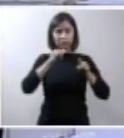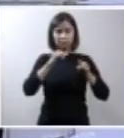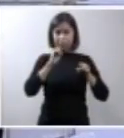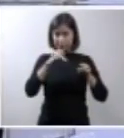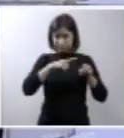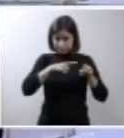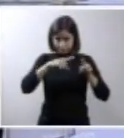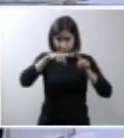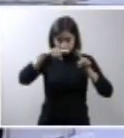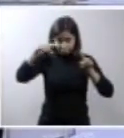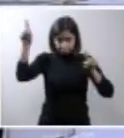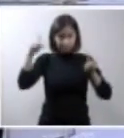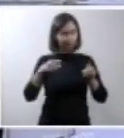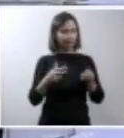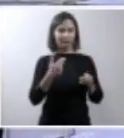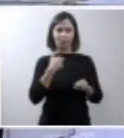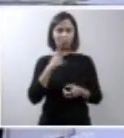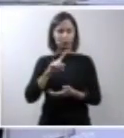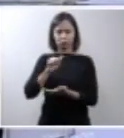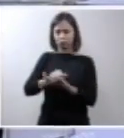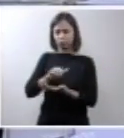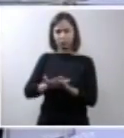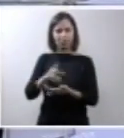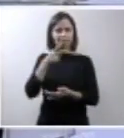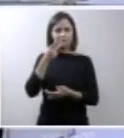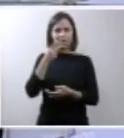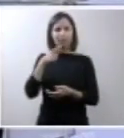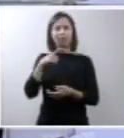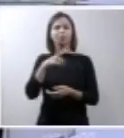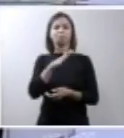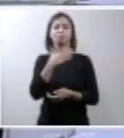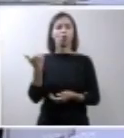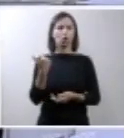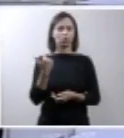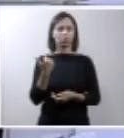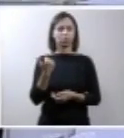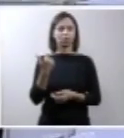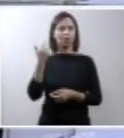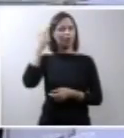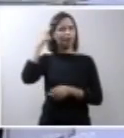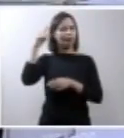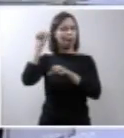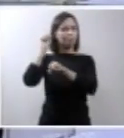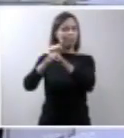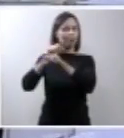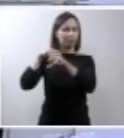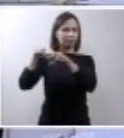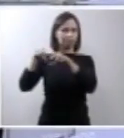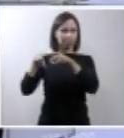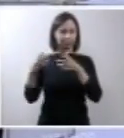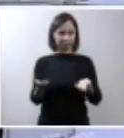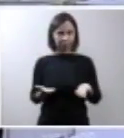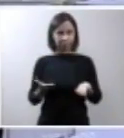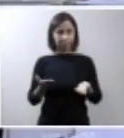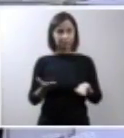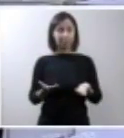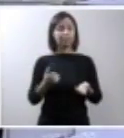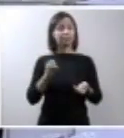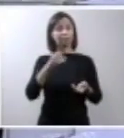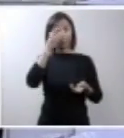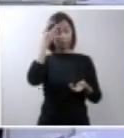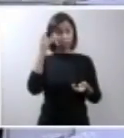fazer o diagnóstico da morte encefálica portanto a gente pode dizer que o indivíduo em morte encefálica não